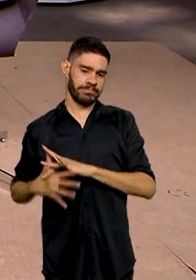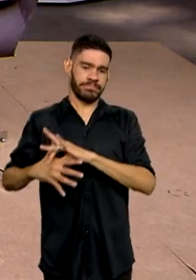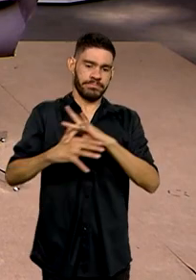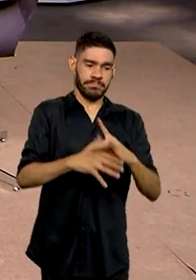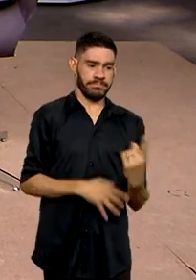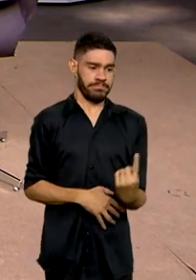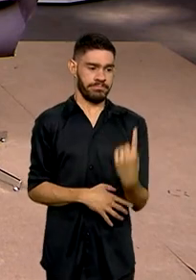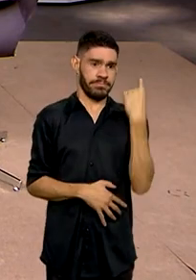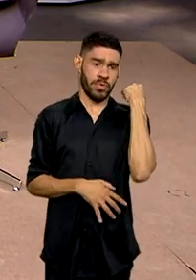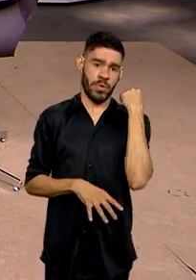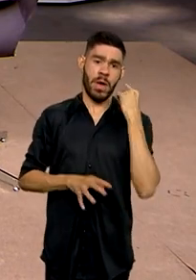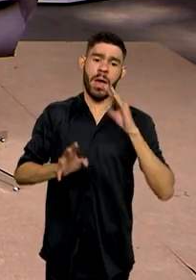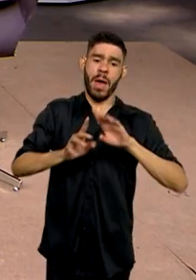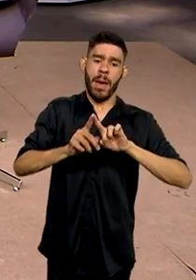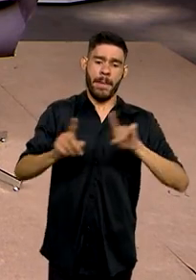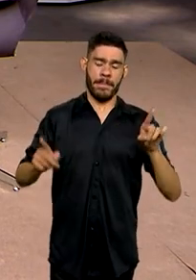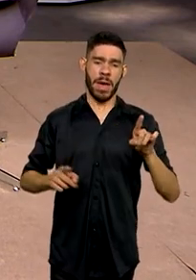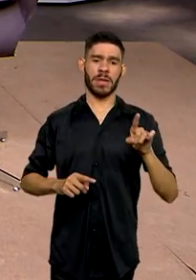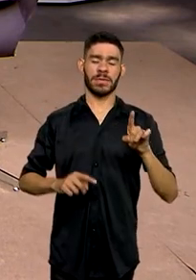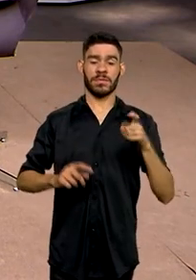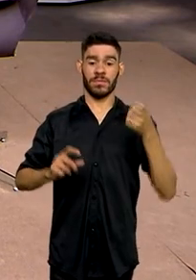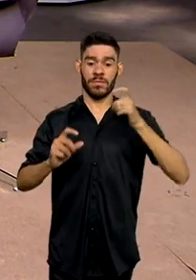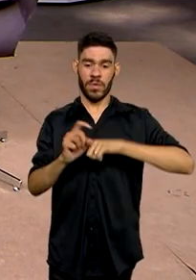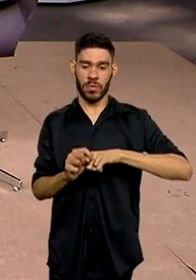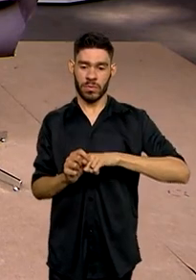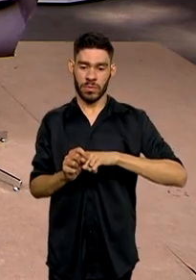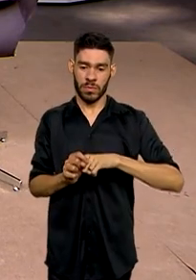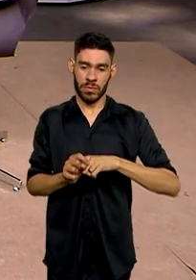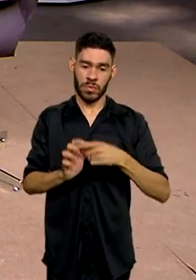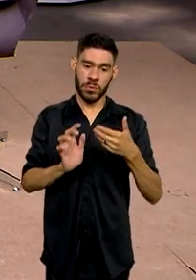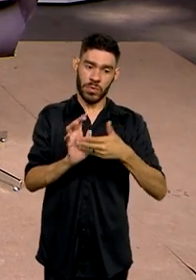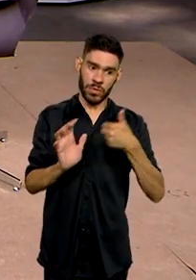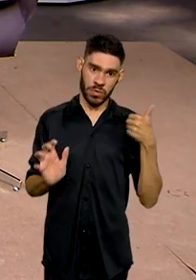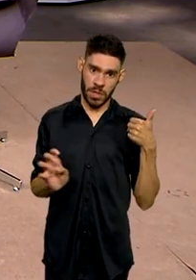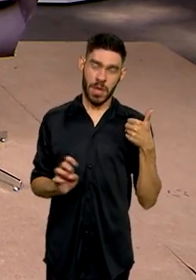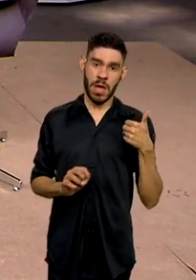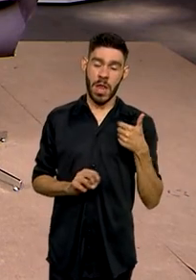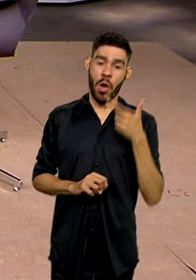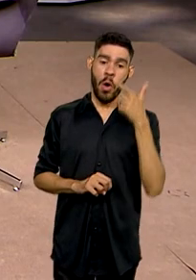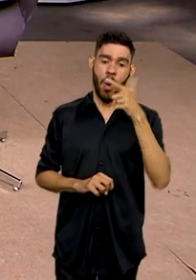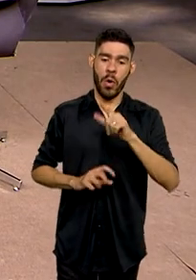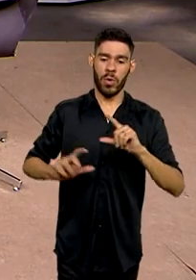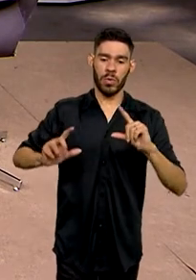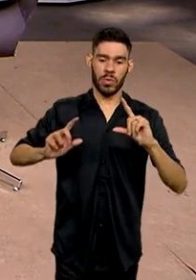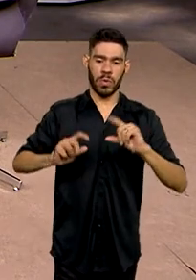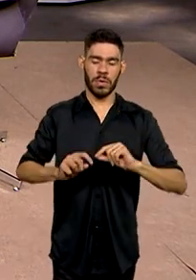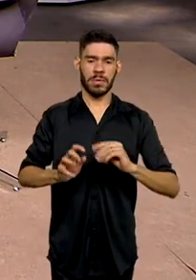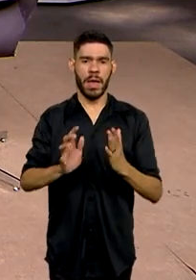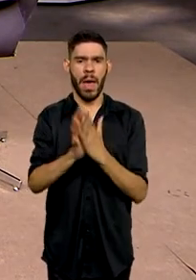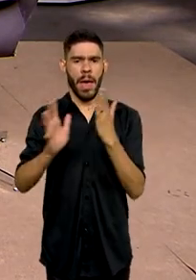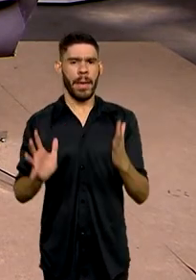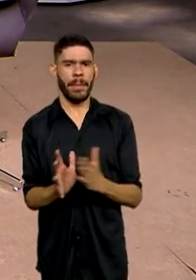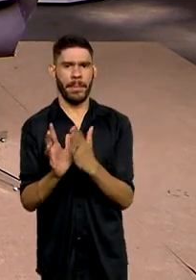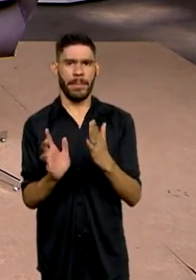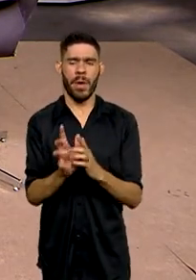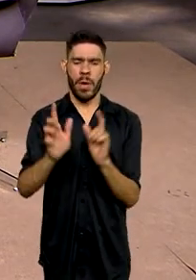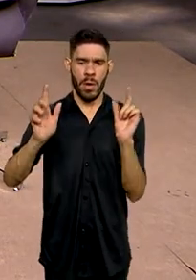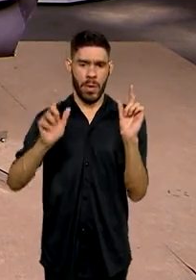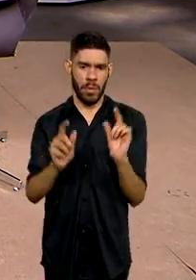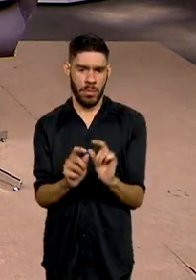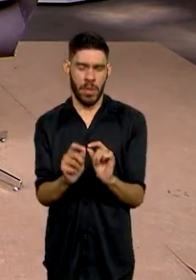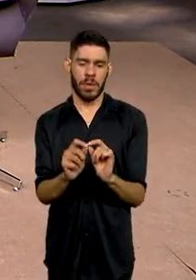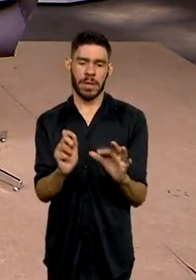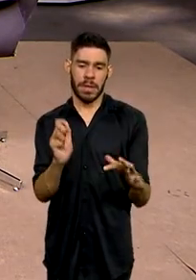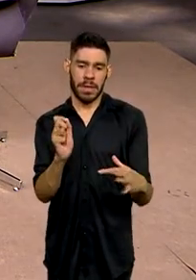saímos, mas voltou ao mapa da fome, tirar o Brasil do mapa da fome. O outro é reduzir a pobreza. Reduzir a pobreza.